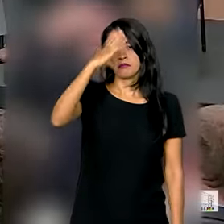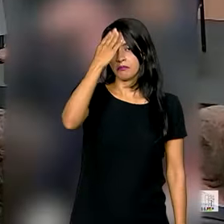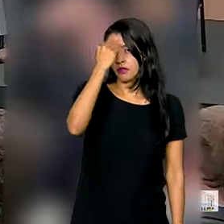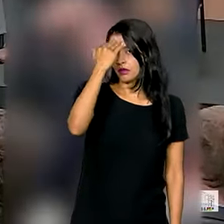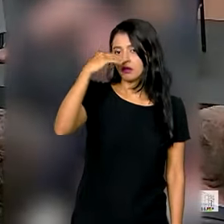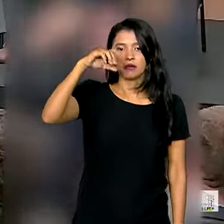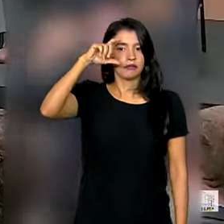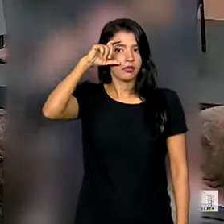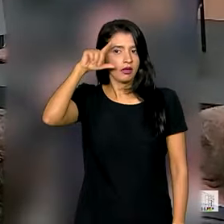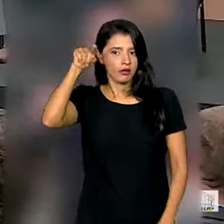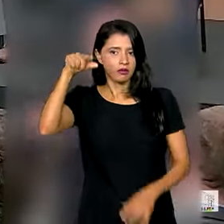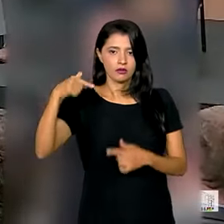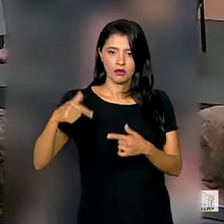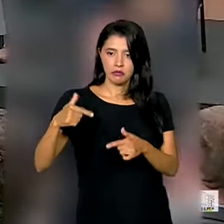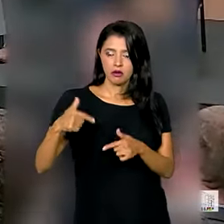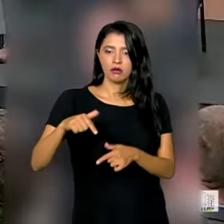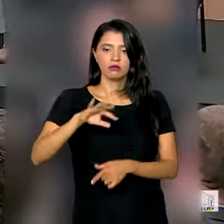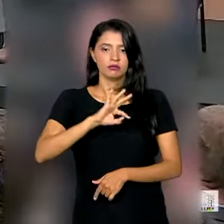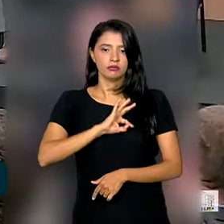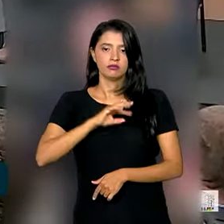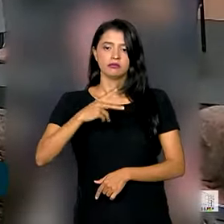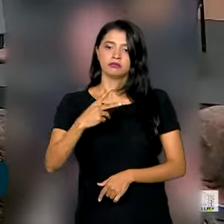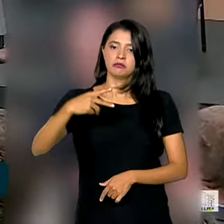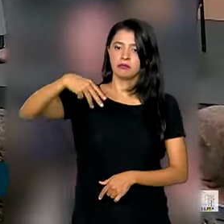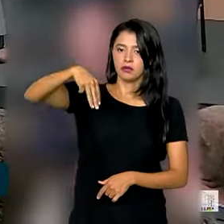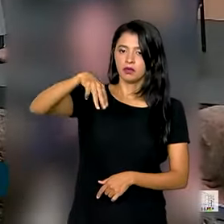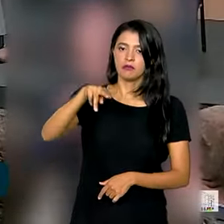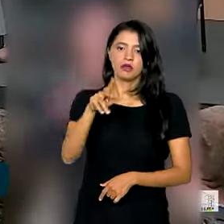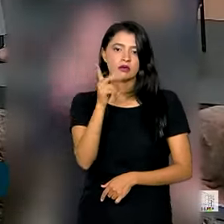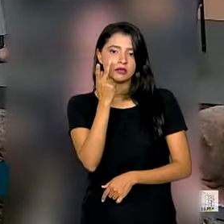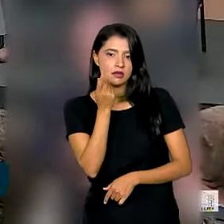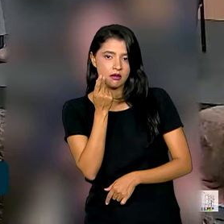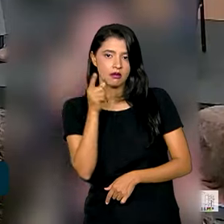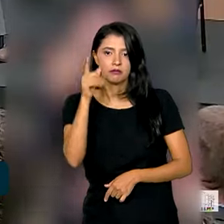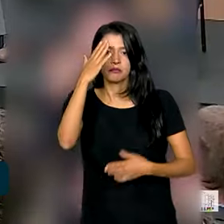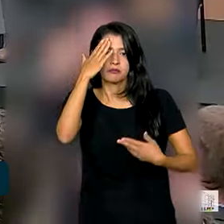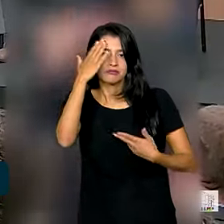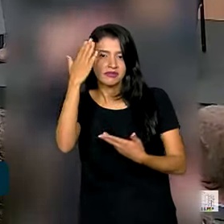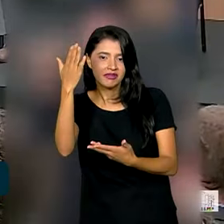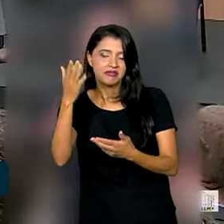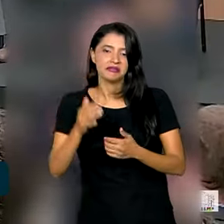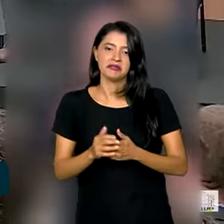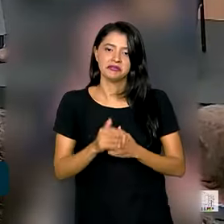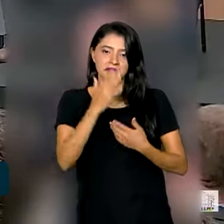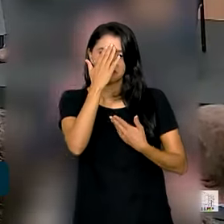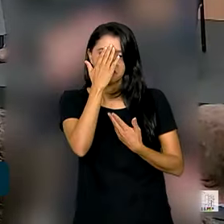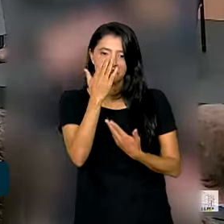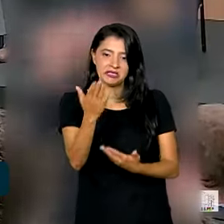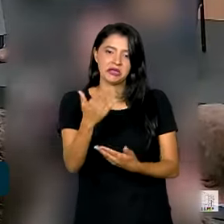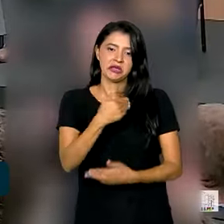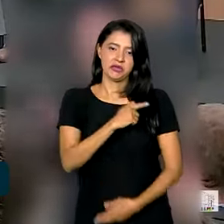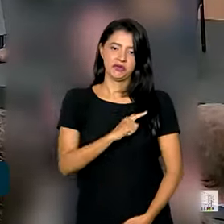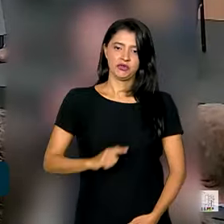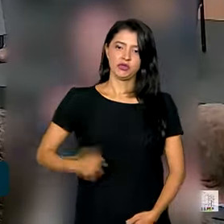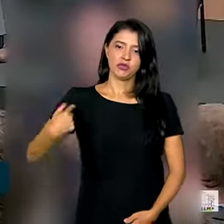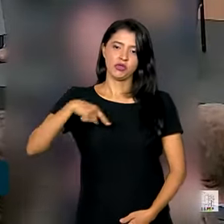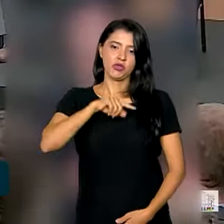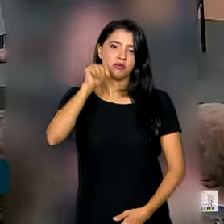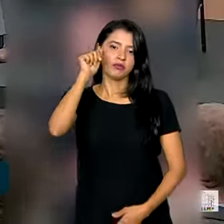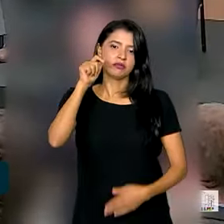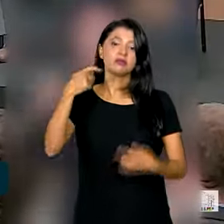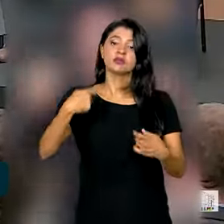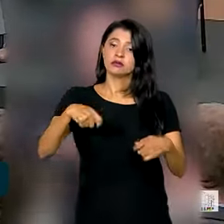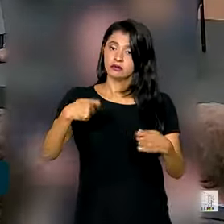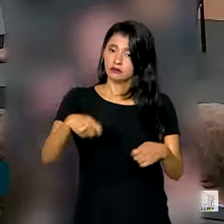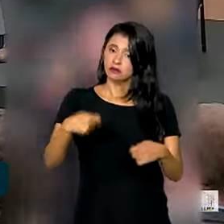trabalho que eles têm lá na Polícia Militar do Estado de Ceará. Obrigada por isso, obrigada governador. Nós mulheres precisamos